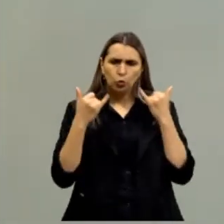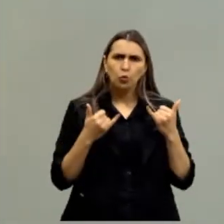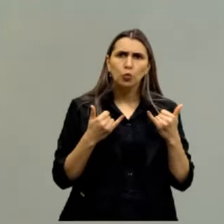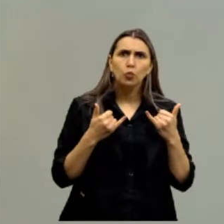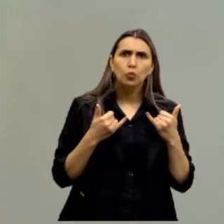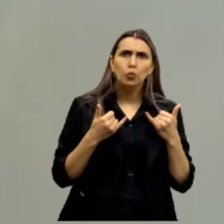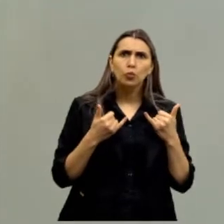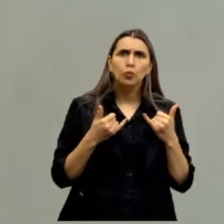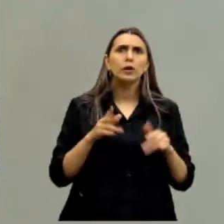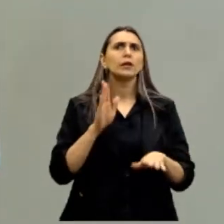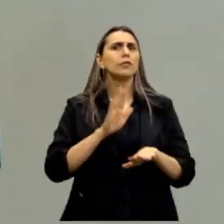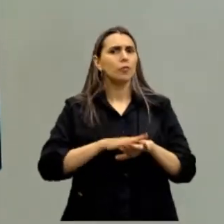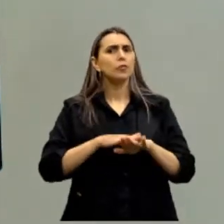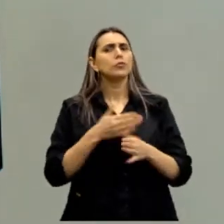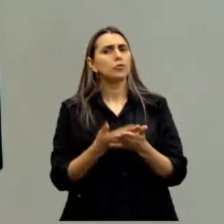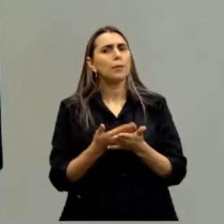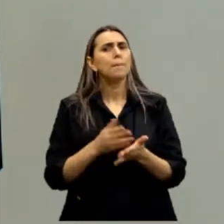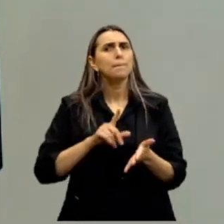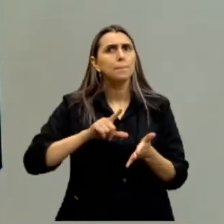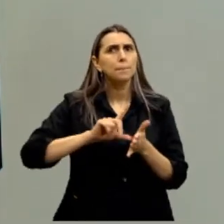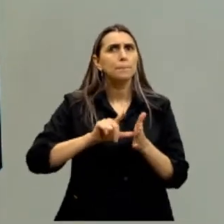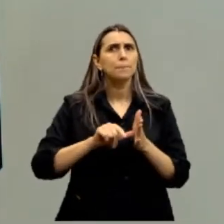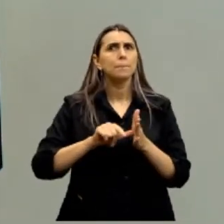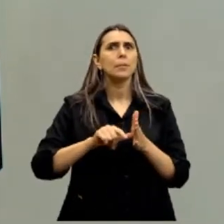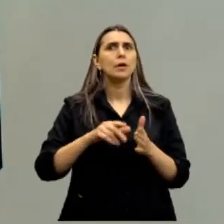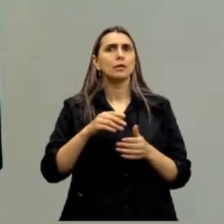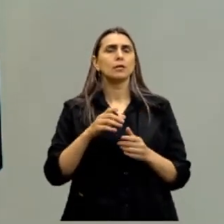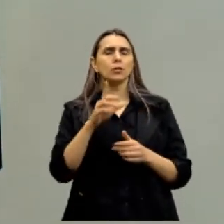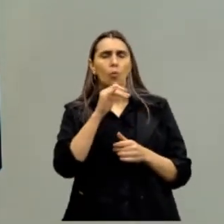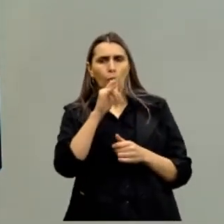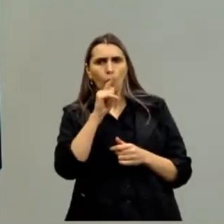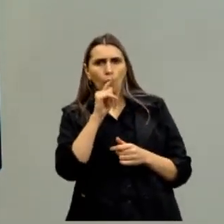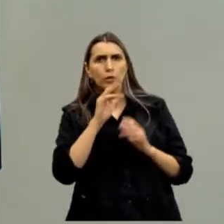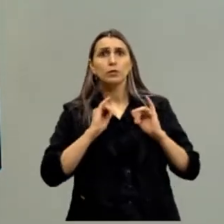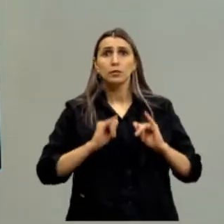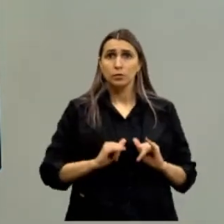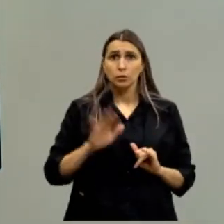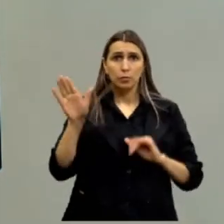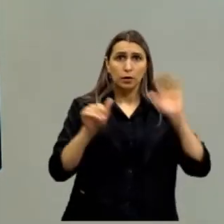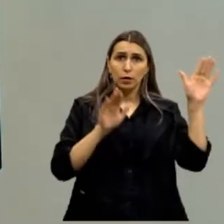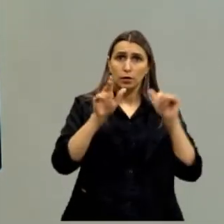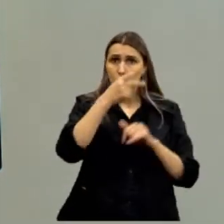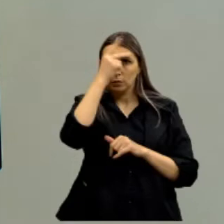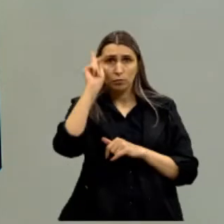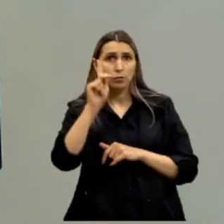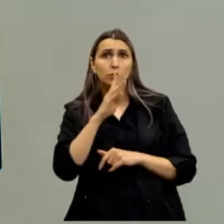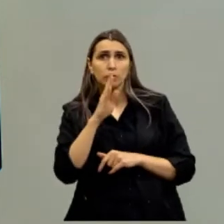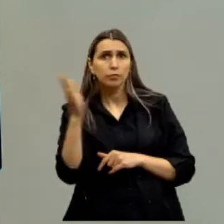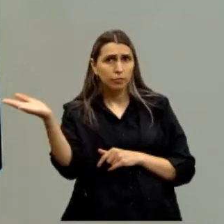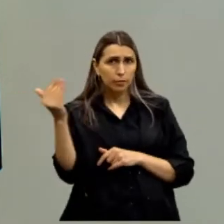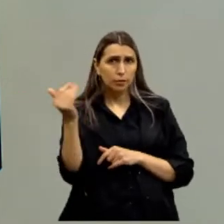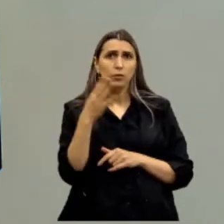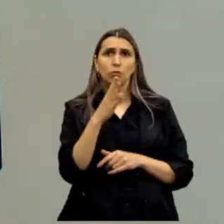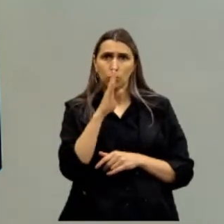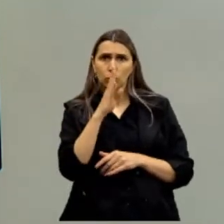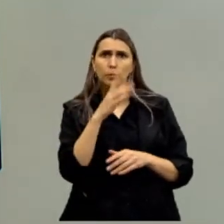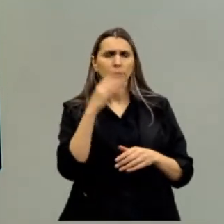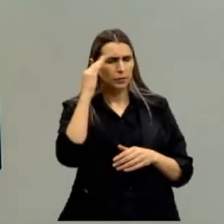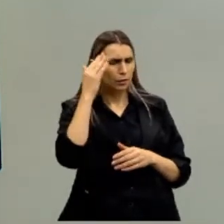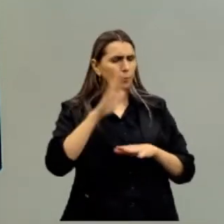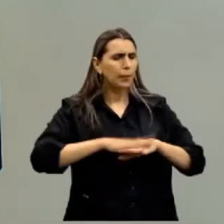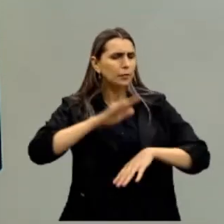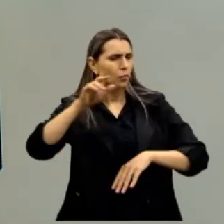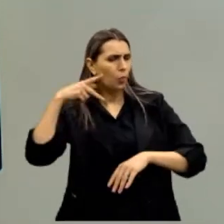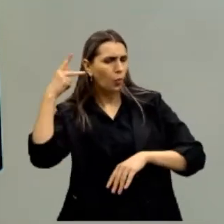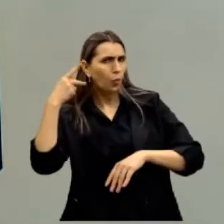nós vamos ainda caminhar mais um pouco, jogue uma água no rosto, toma água, chama aí as pessoas que não estão assistindo, vão assistir aqui um pouquinho, entender um pouquinho sobre política,